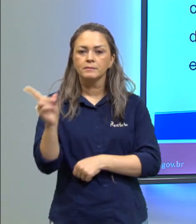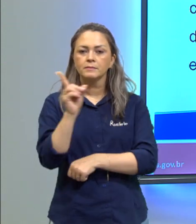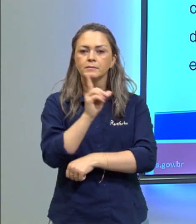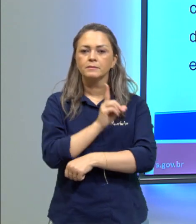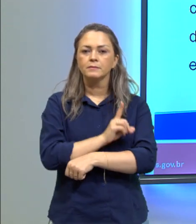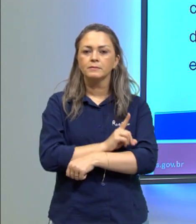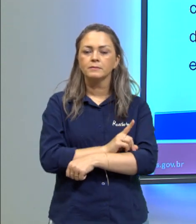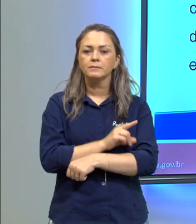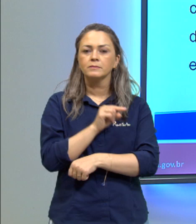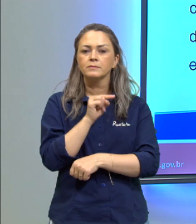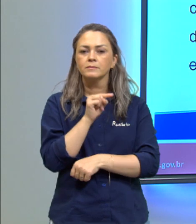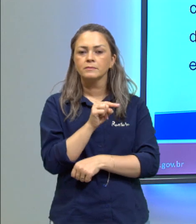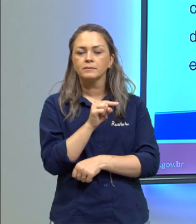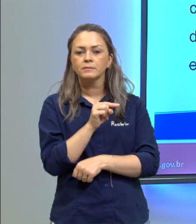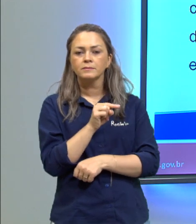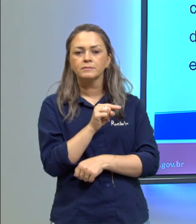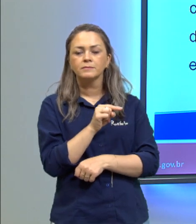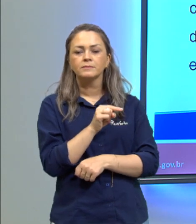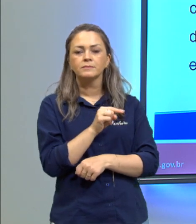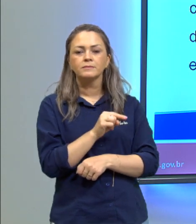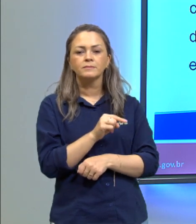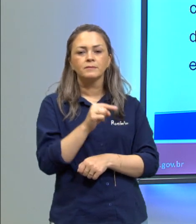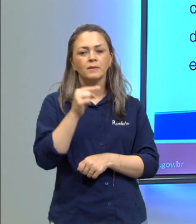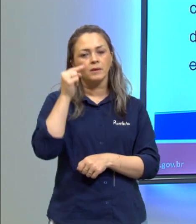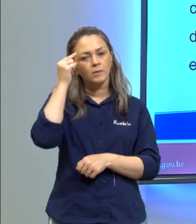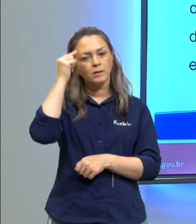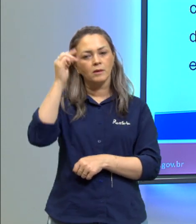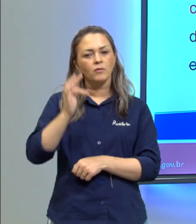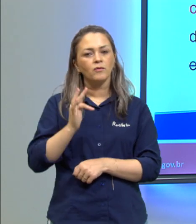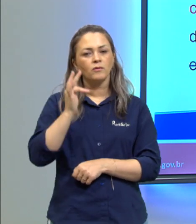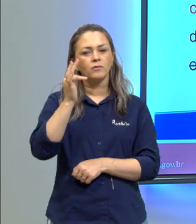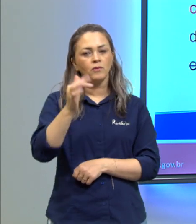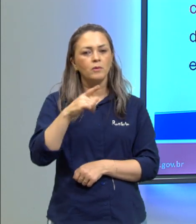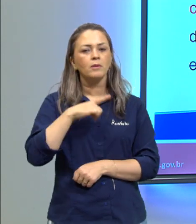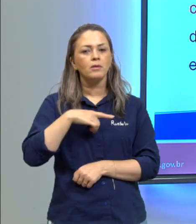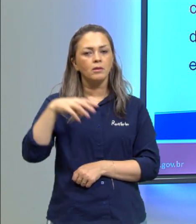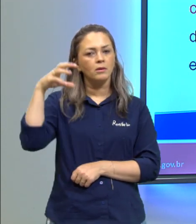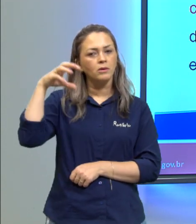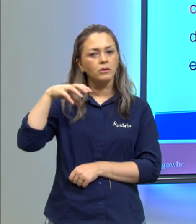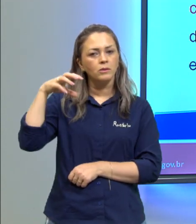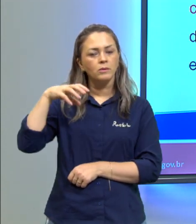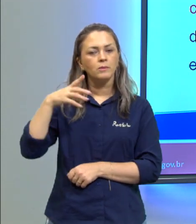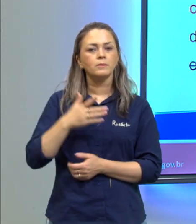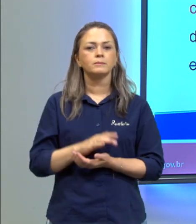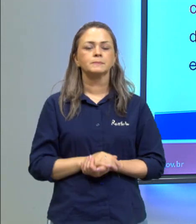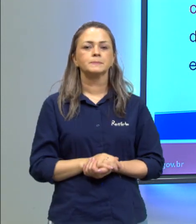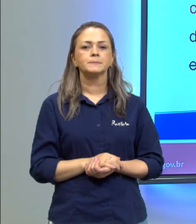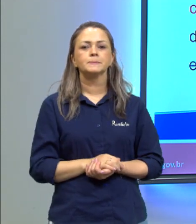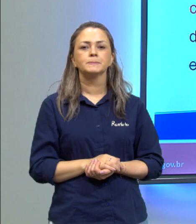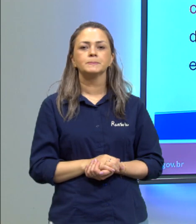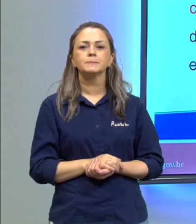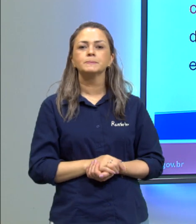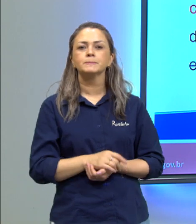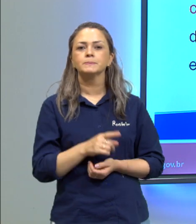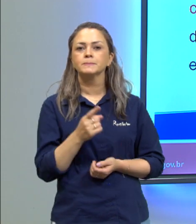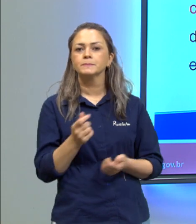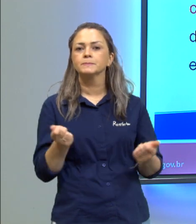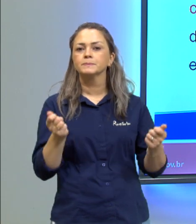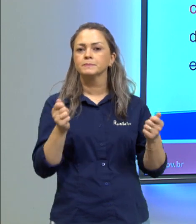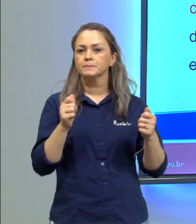para o qual foi dada a estimativa de chuva? Então, aqui nós vamos ter que trabalhar com as